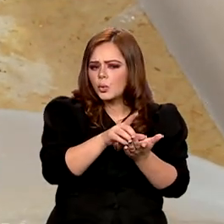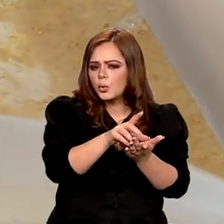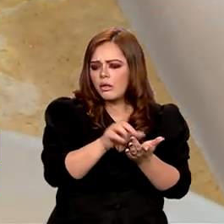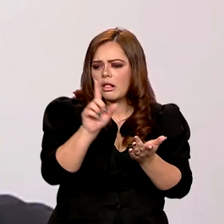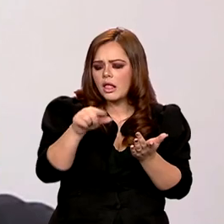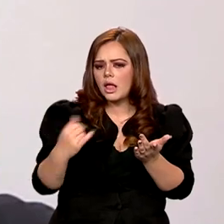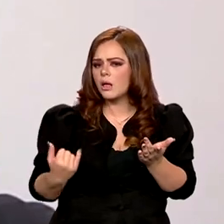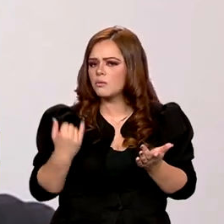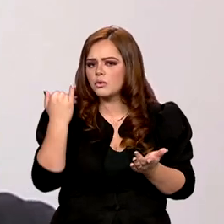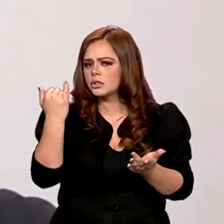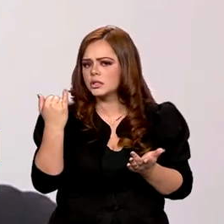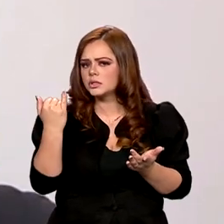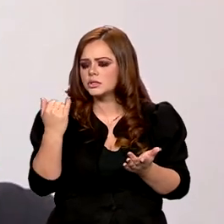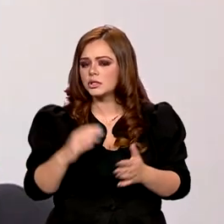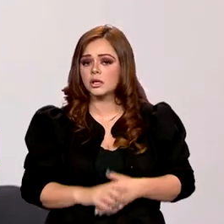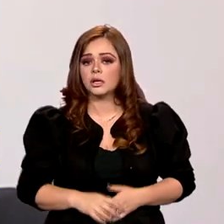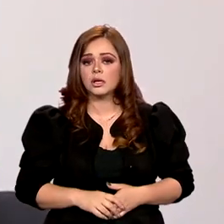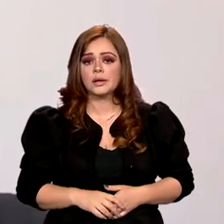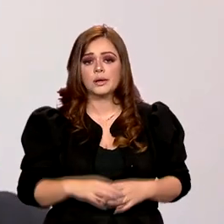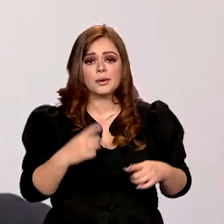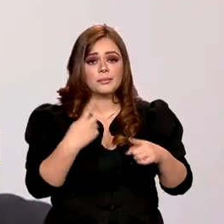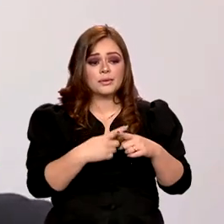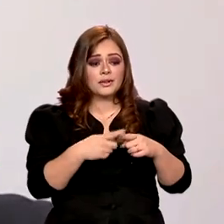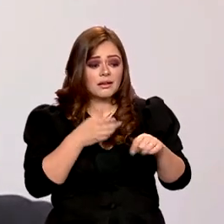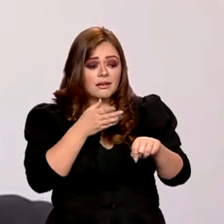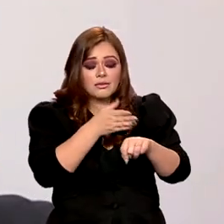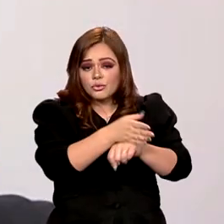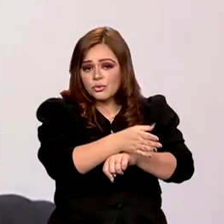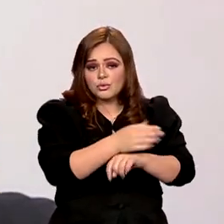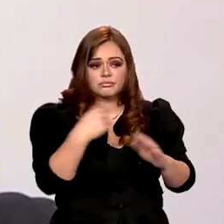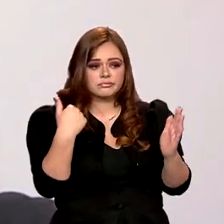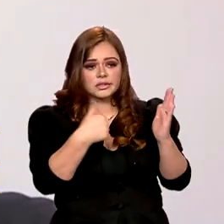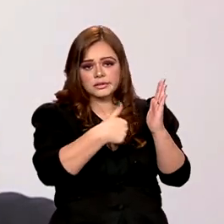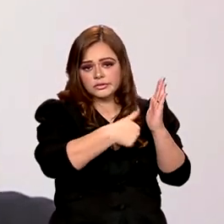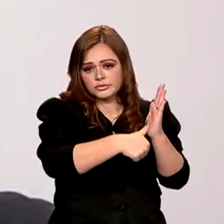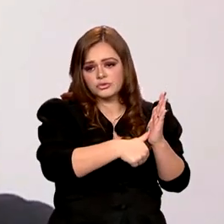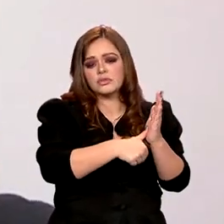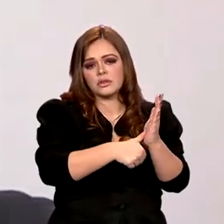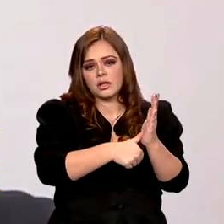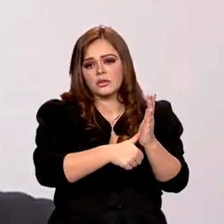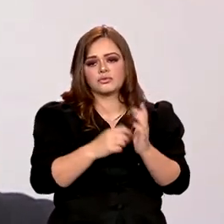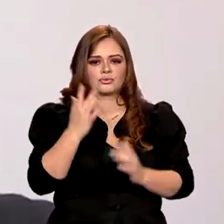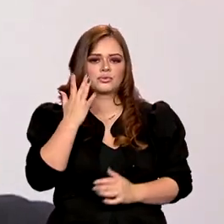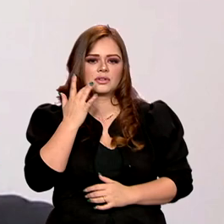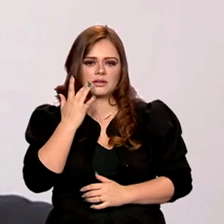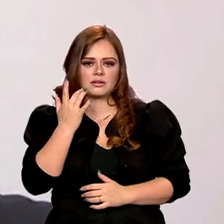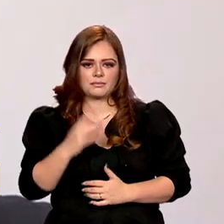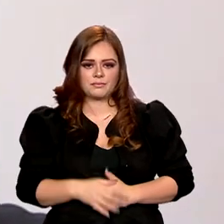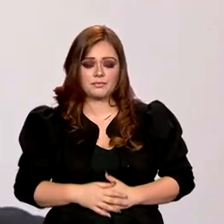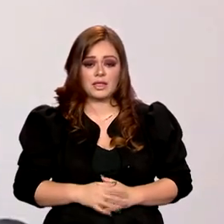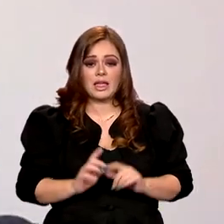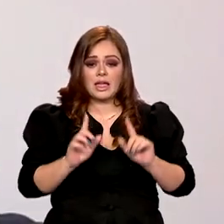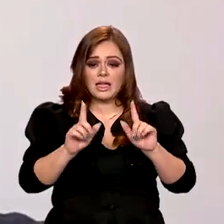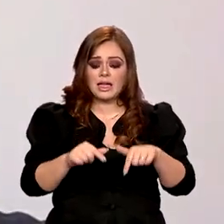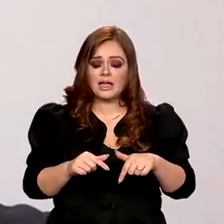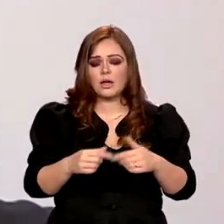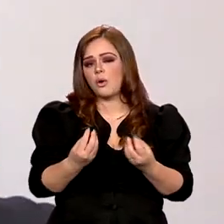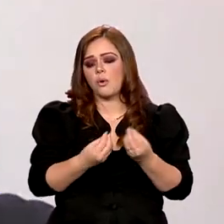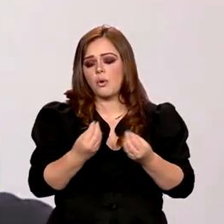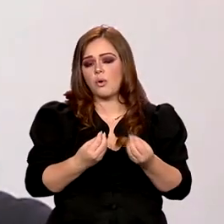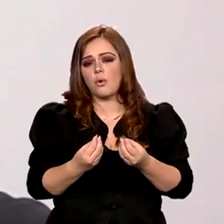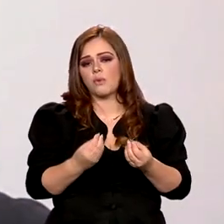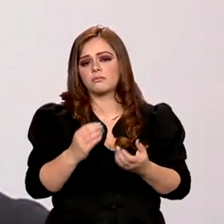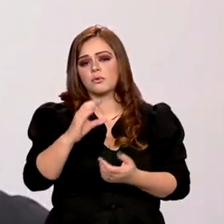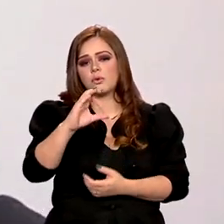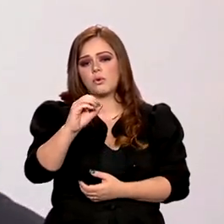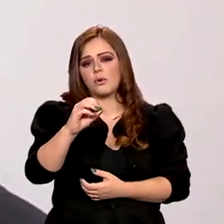importante? Isso acabou entrando na identidade do povo do Cariri. Aqui os fósseis estão presentes nos cordéis, no